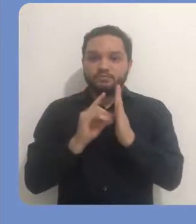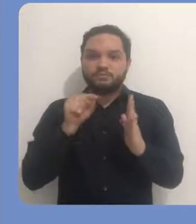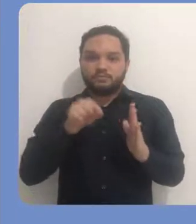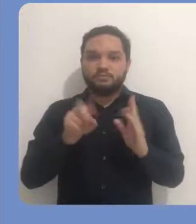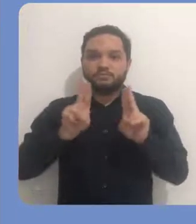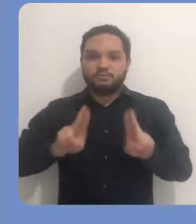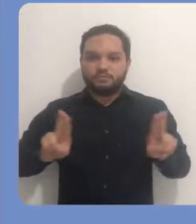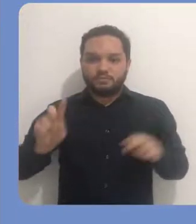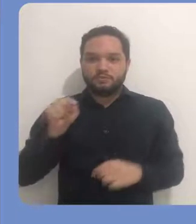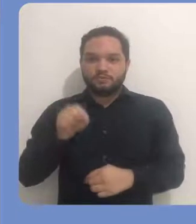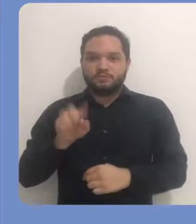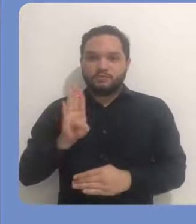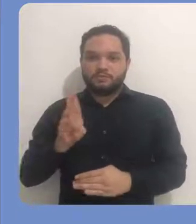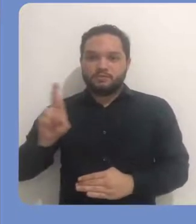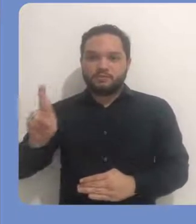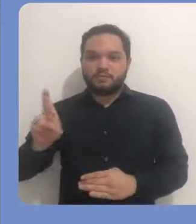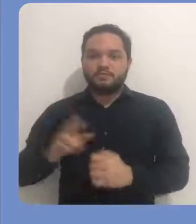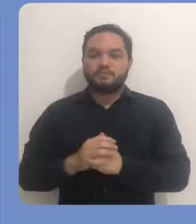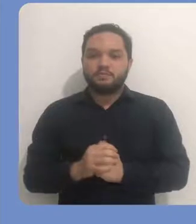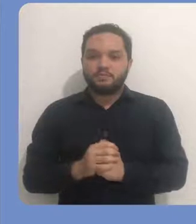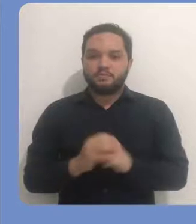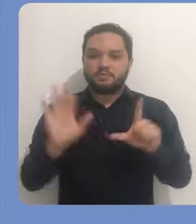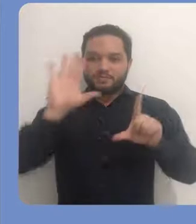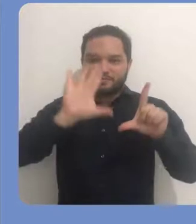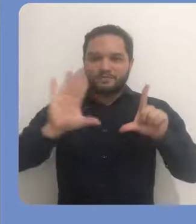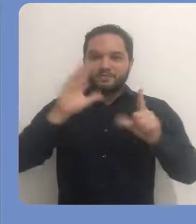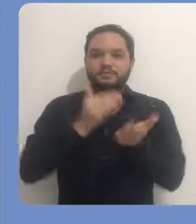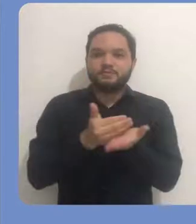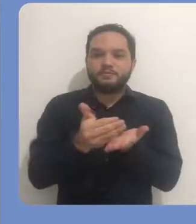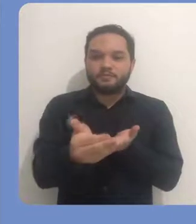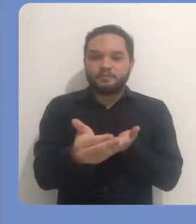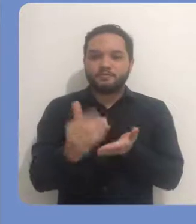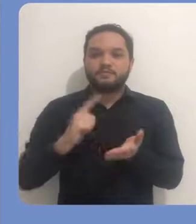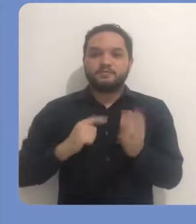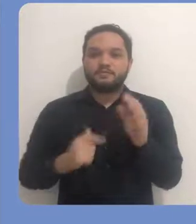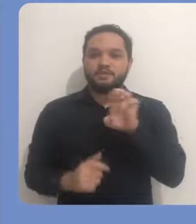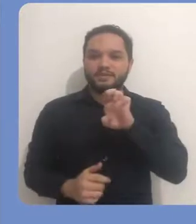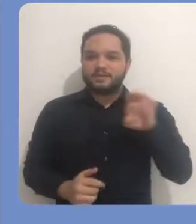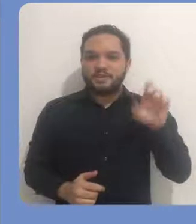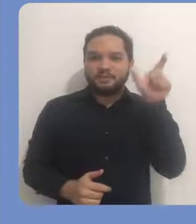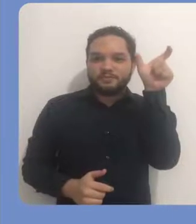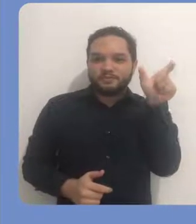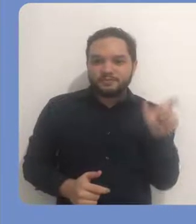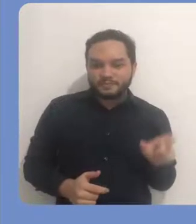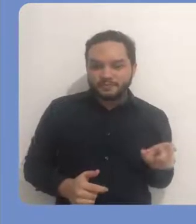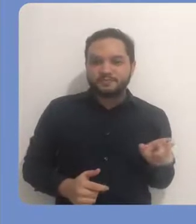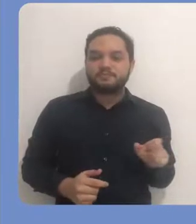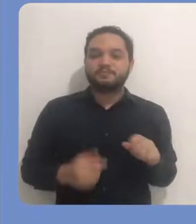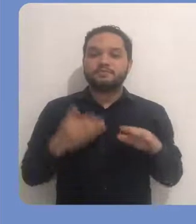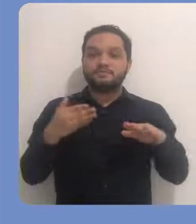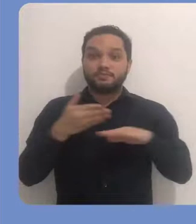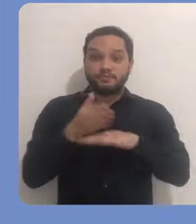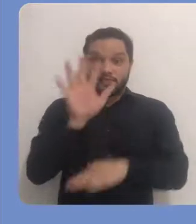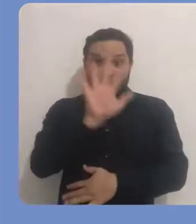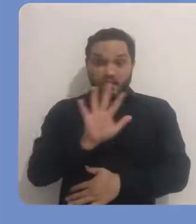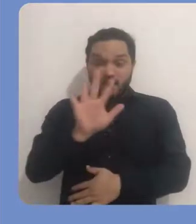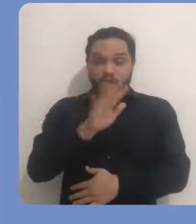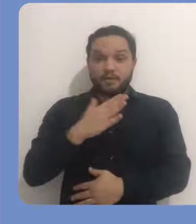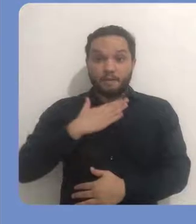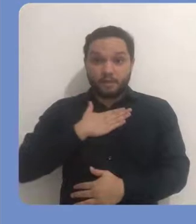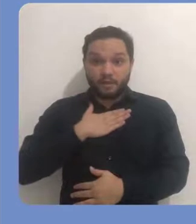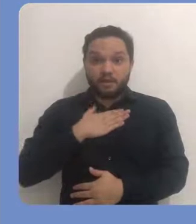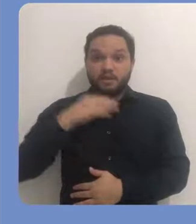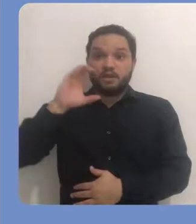eletrônico, repositório.ufsc.br. Na página inicial, aqui no menu lateral esquerdo,